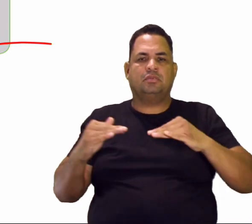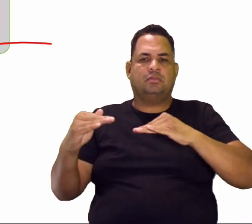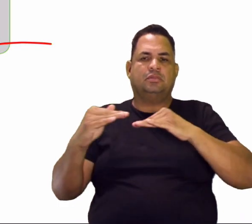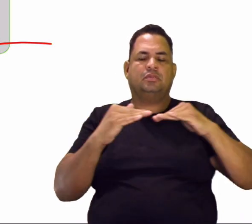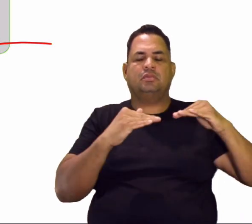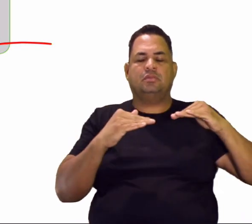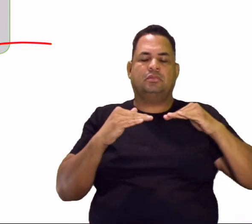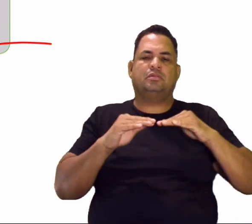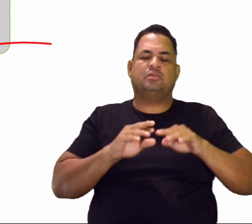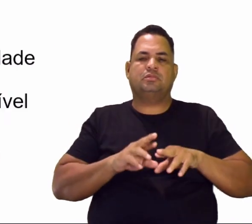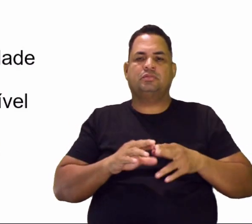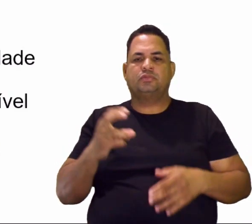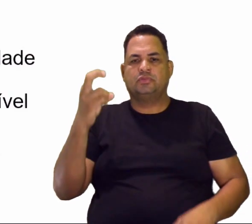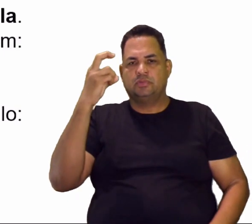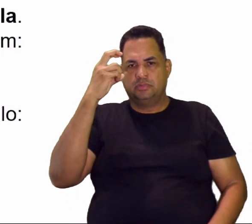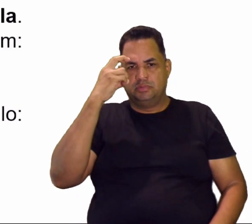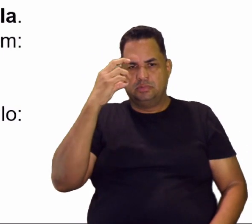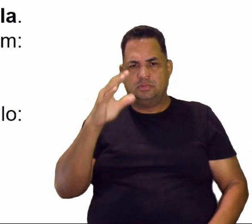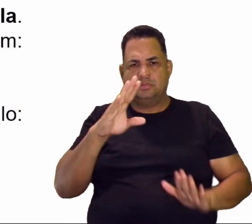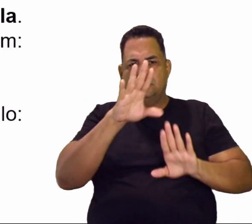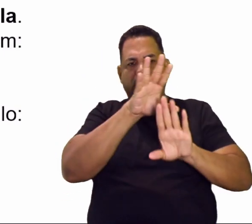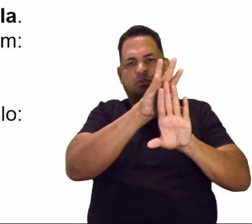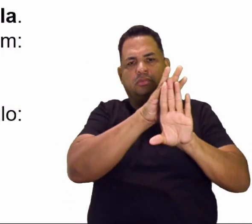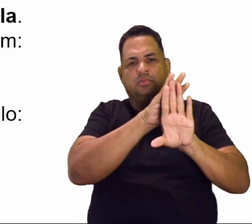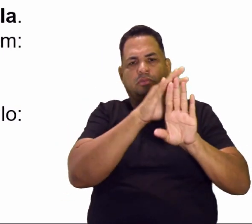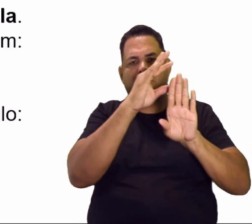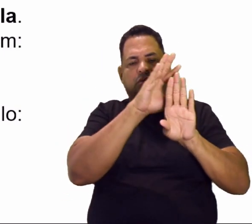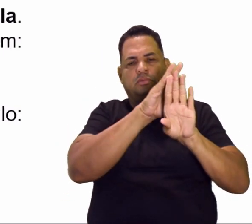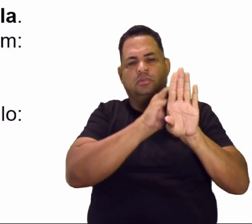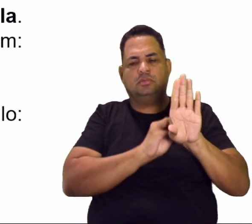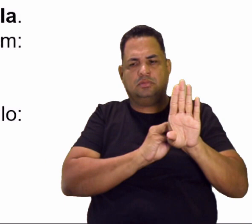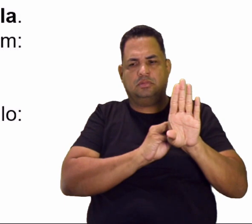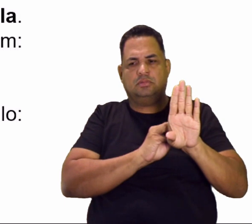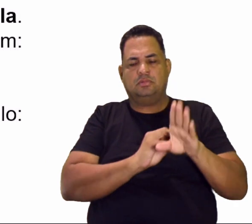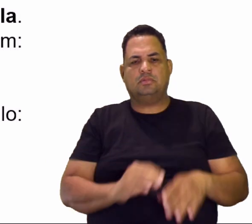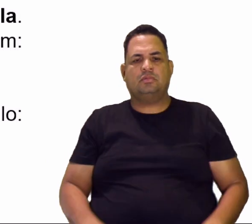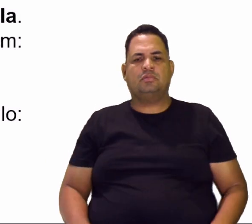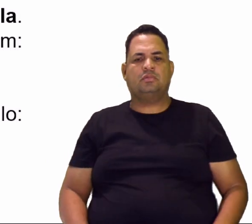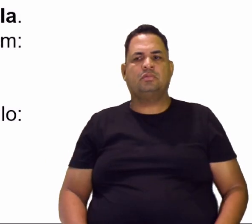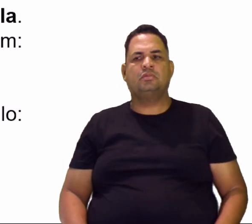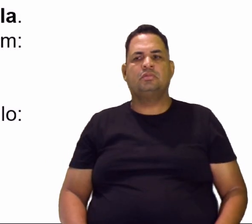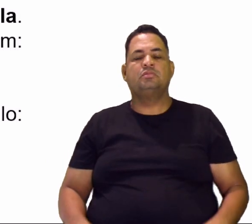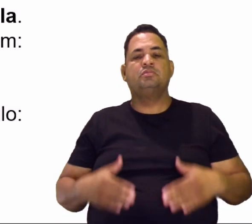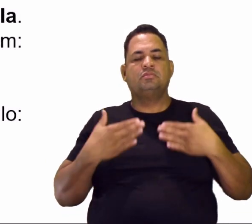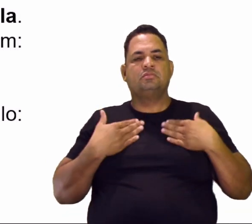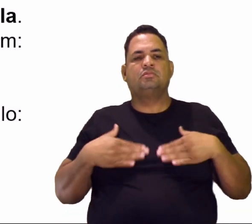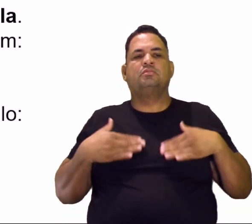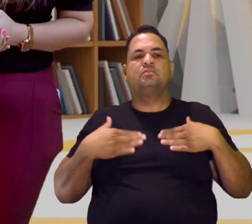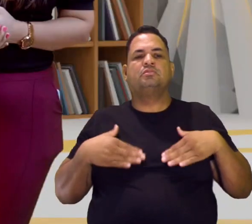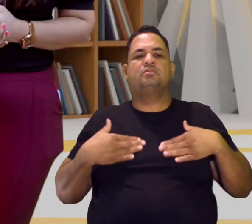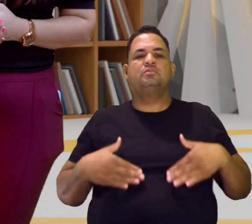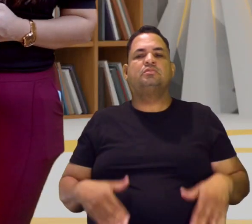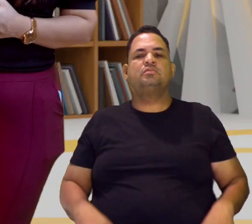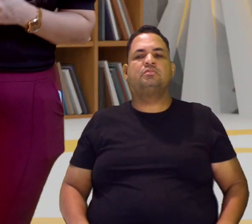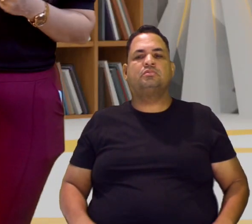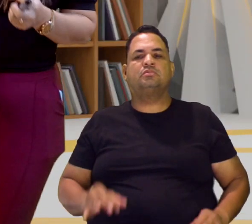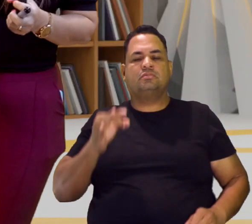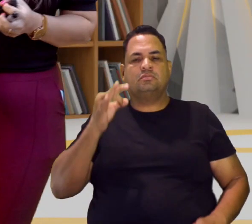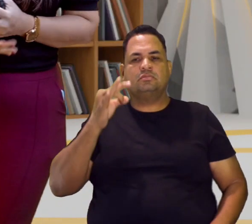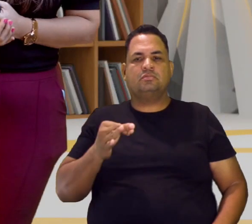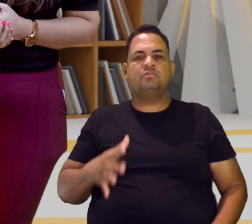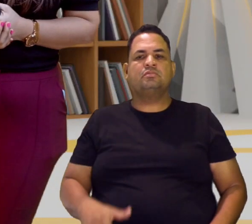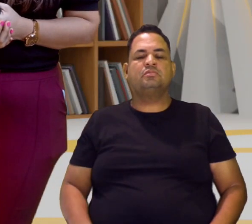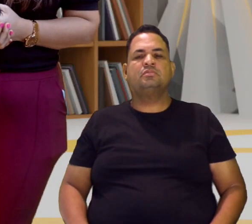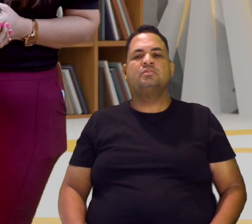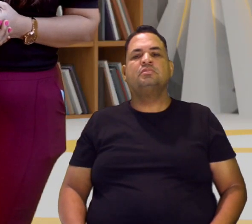culturais. Essas são as nossas referências biográficas. E fiquem tranquilos, né? Vai dar tudo certo,